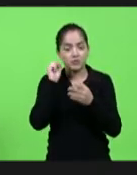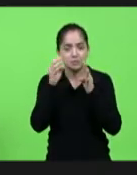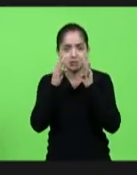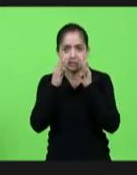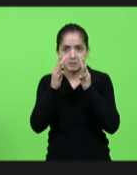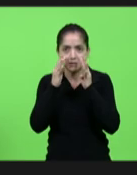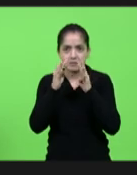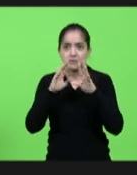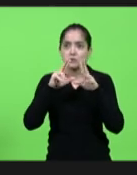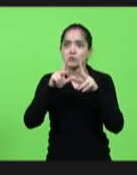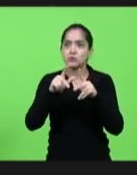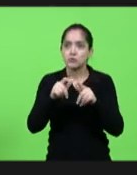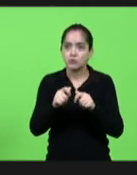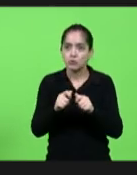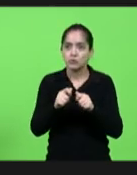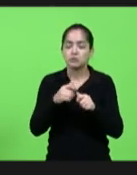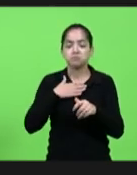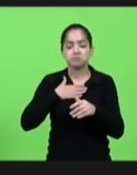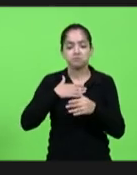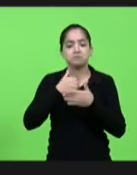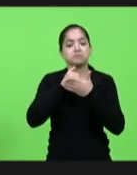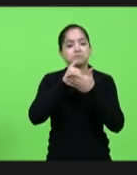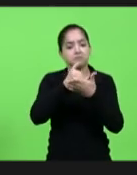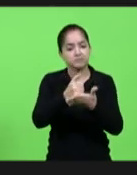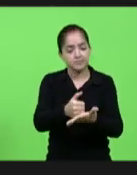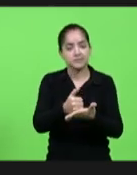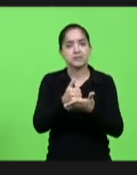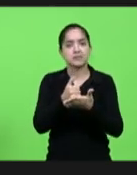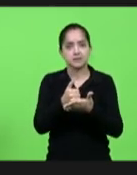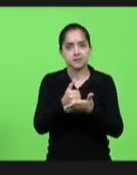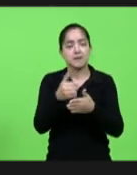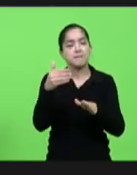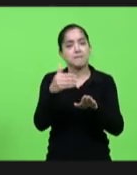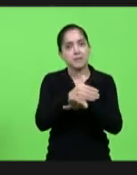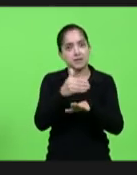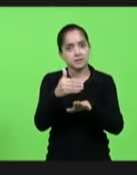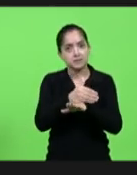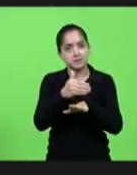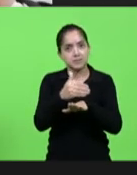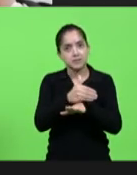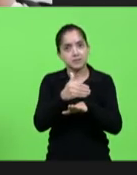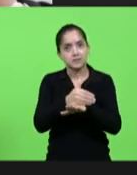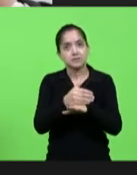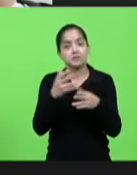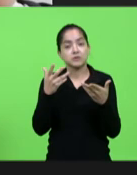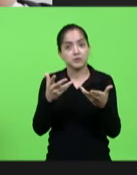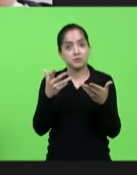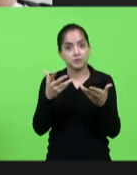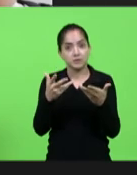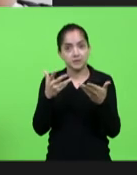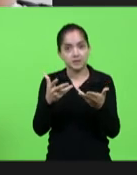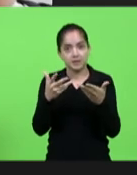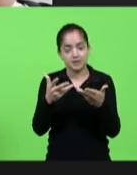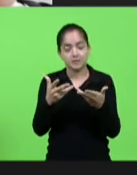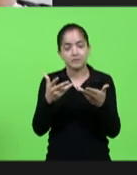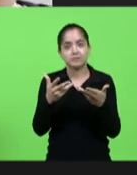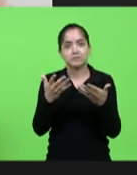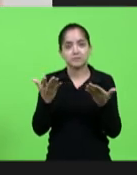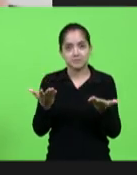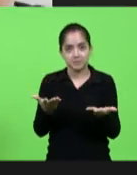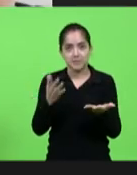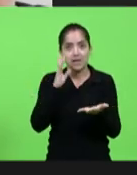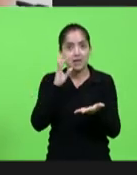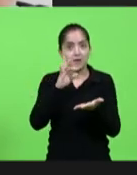fala de todas conte comigo conte com a minha participação tudo o que mais quero na vida é ter o